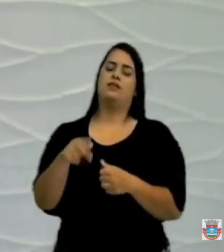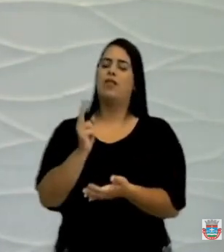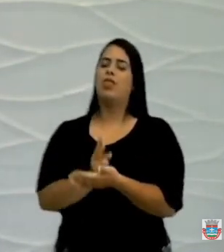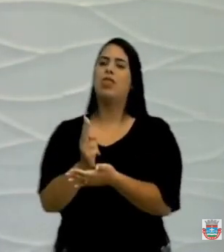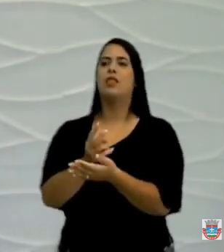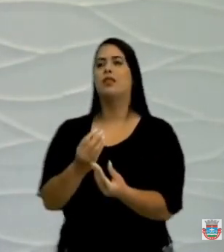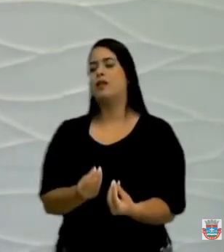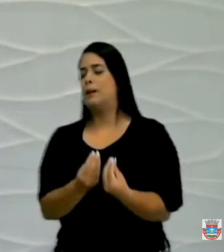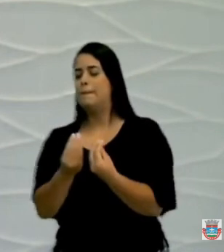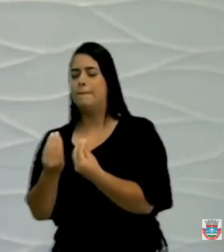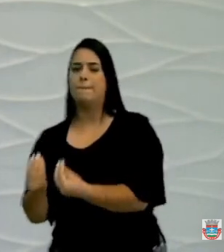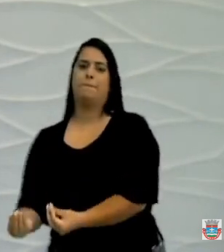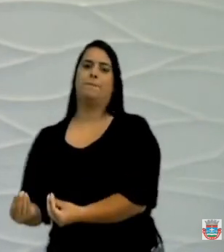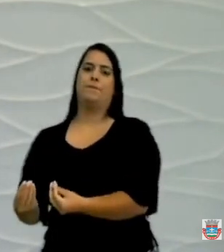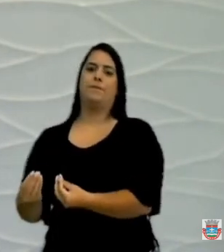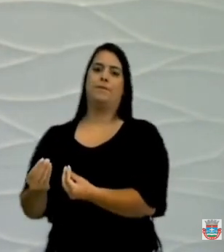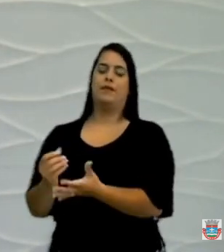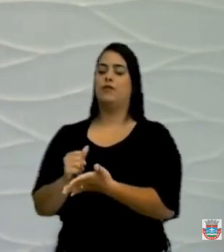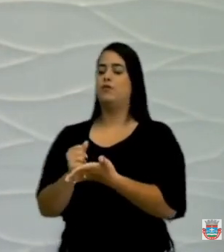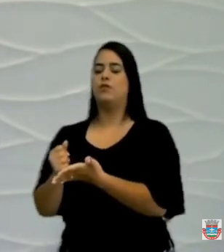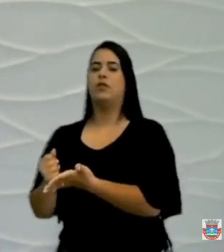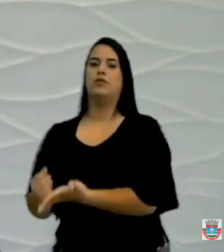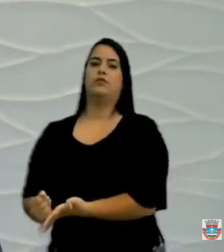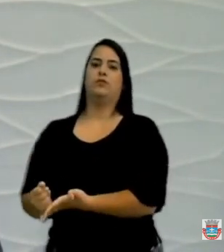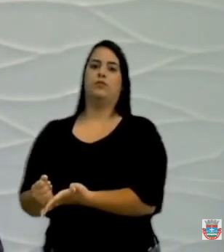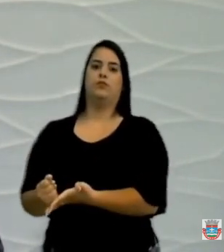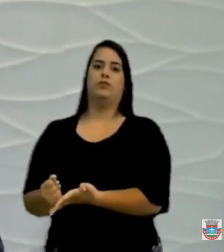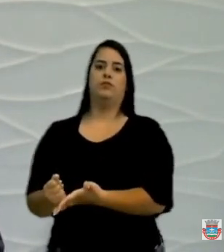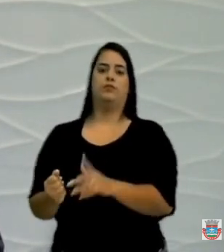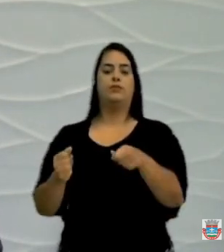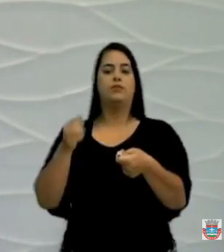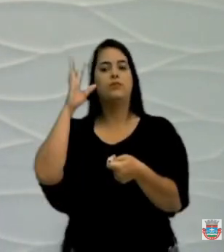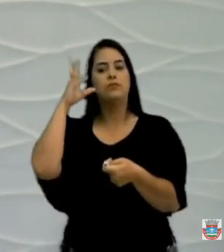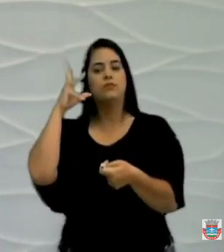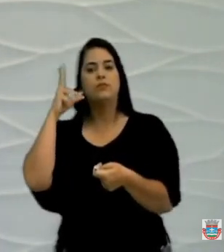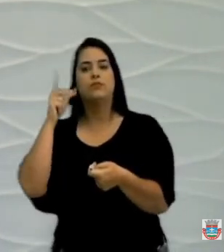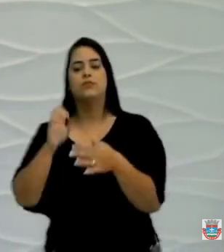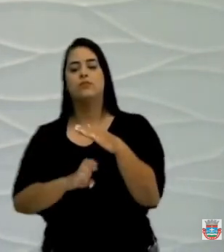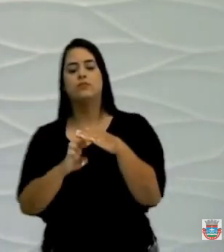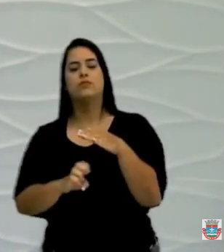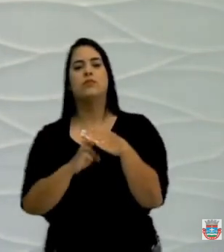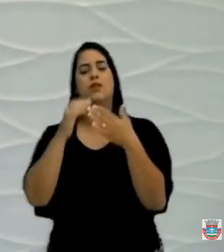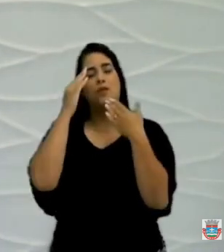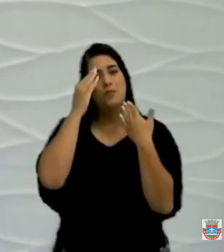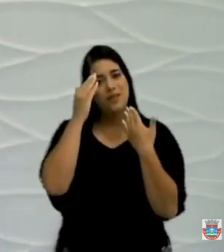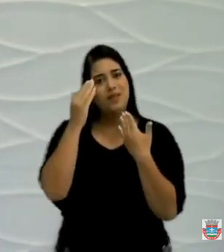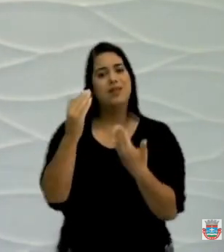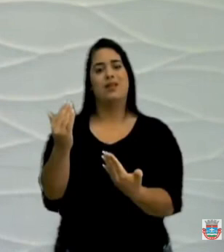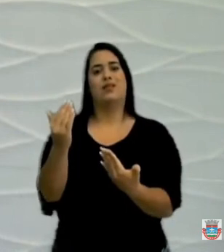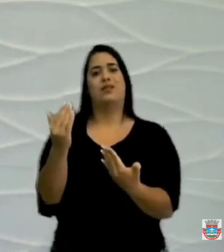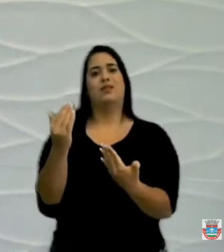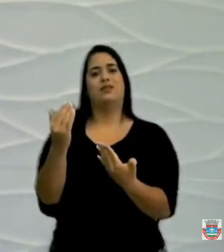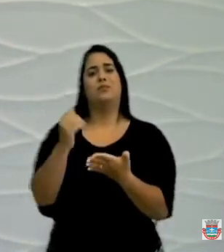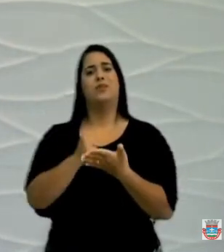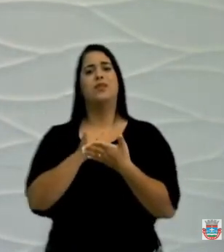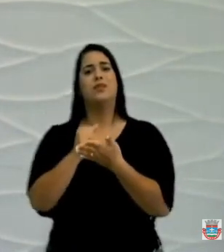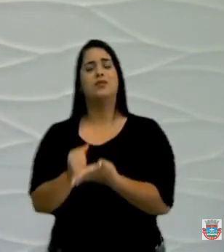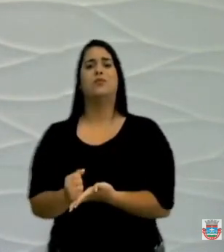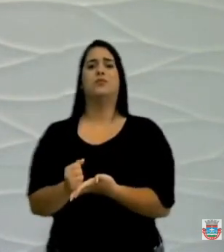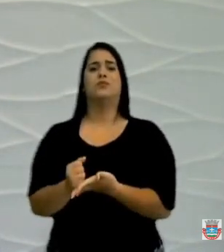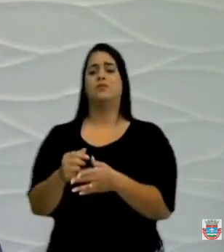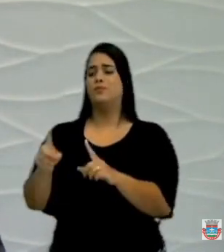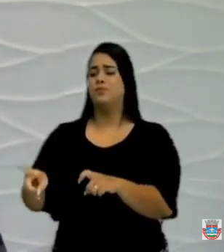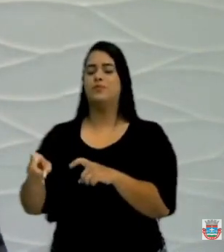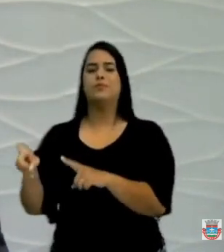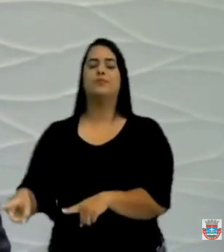do empresário Zé Almeida e da deputada estadual Debra Almeida. Agradecer ao empresário Zé Almeida pelo mutirão que está sendo realizado na zona